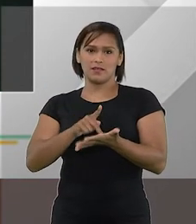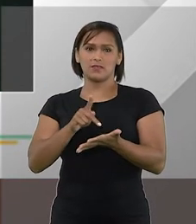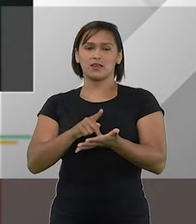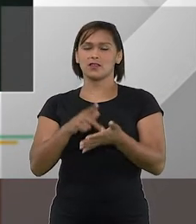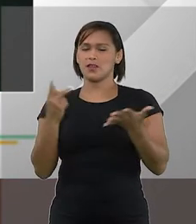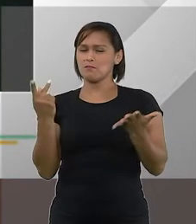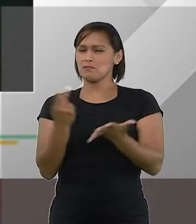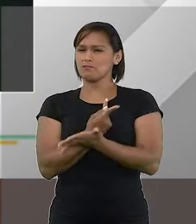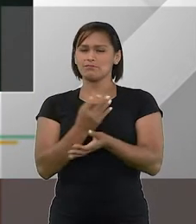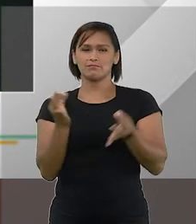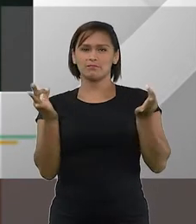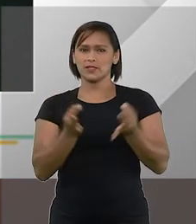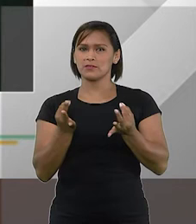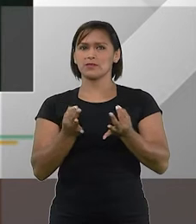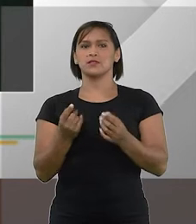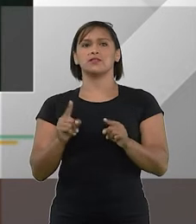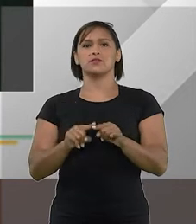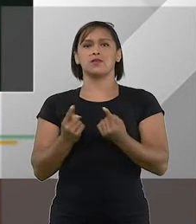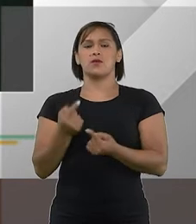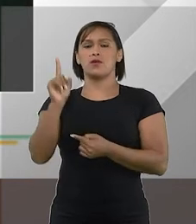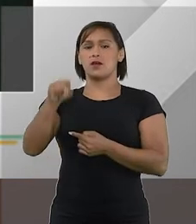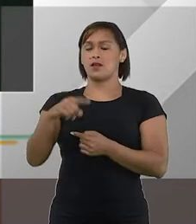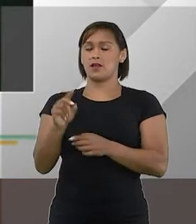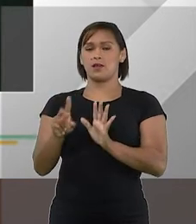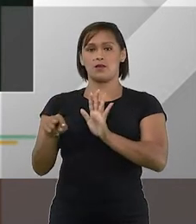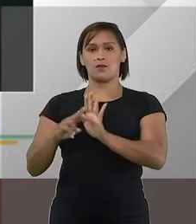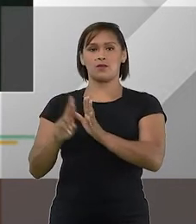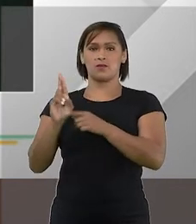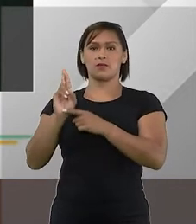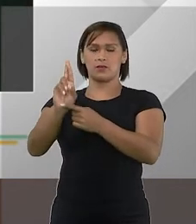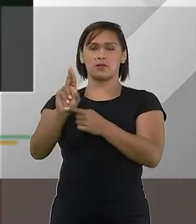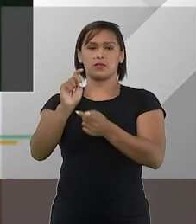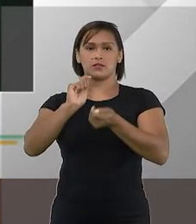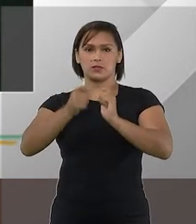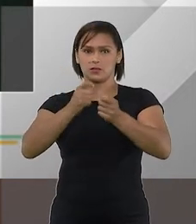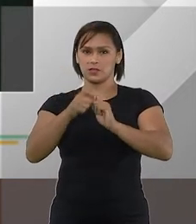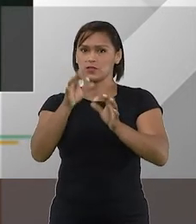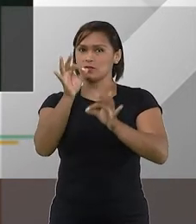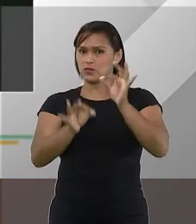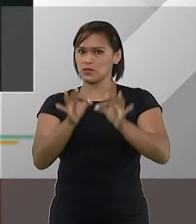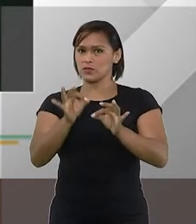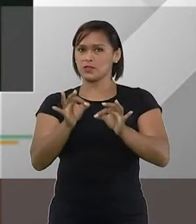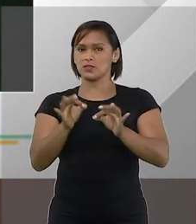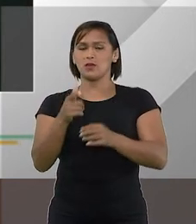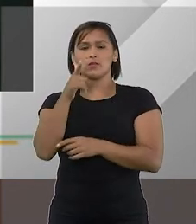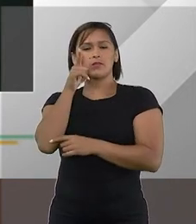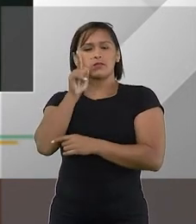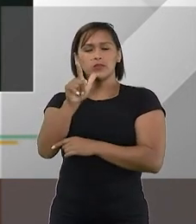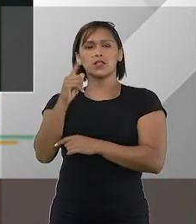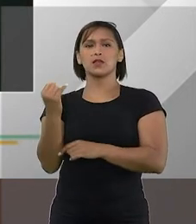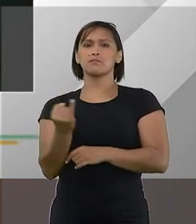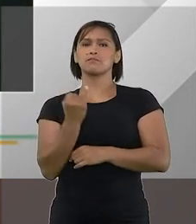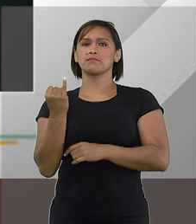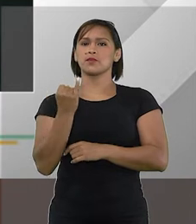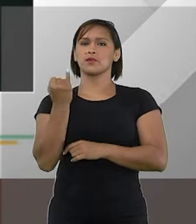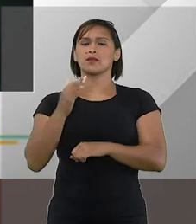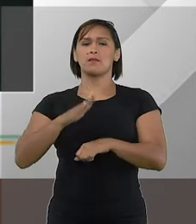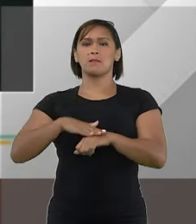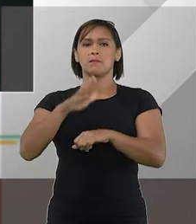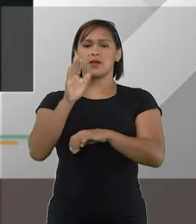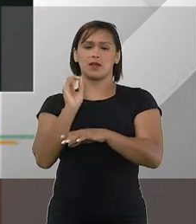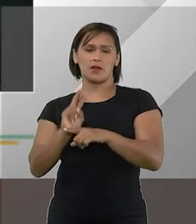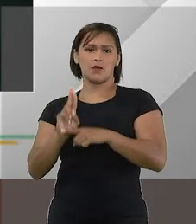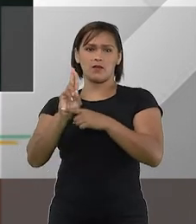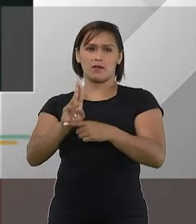correta, Fátima. A figura do administrador judicial ganhou maior relevância